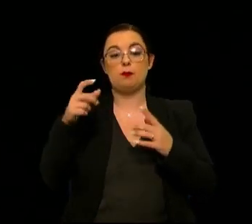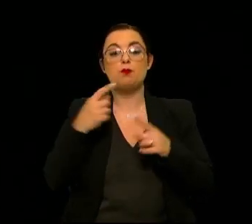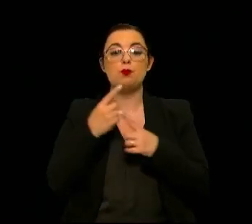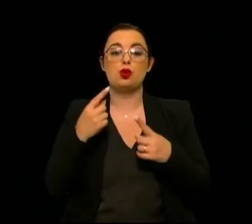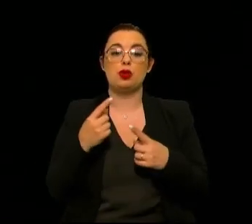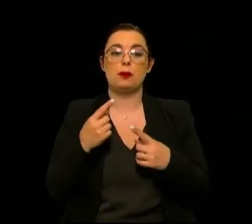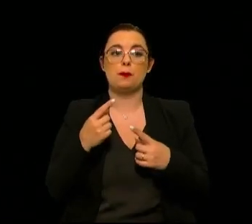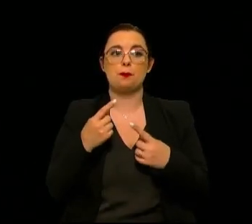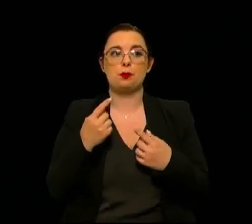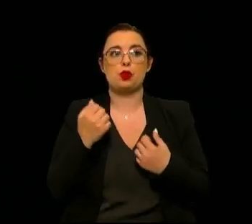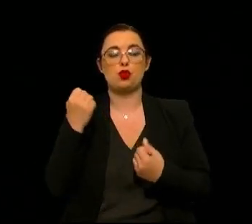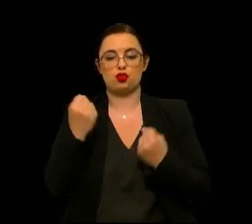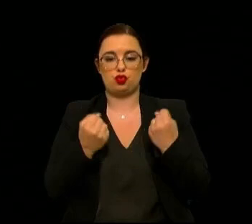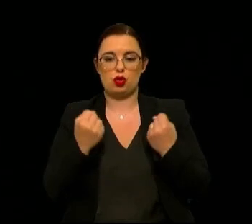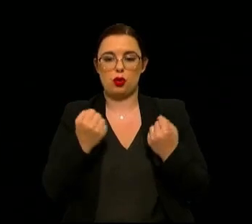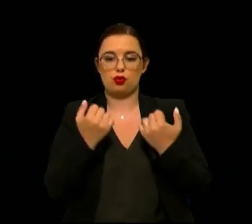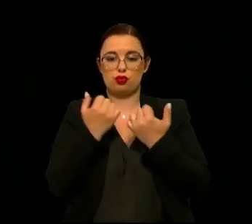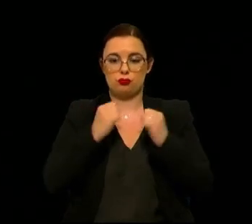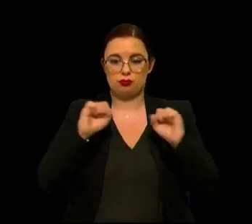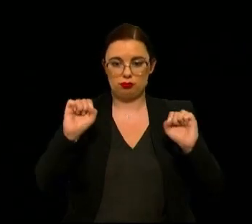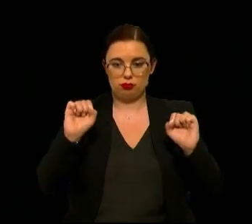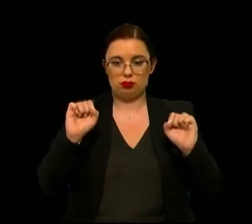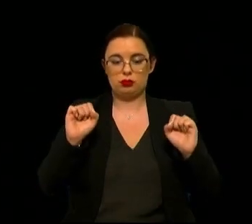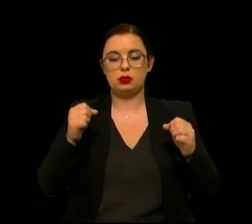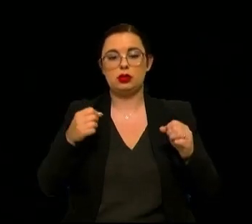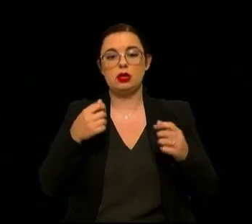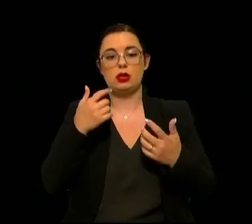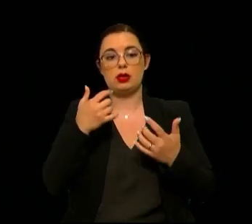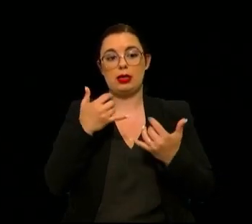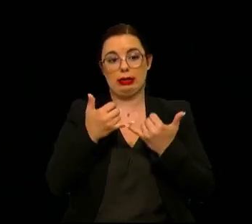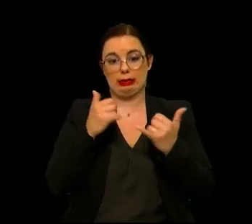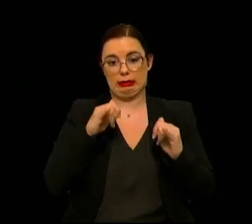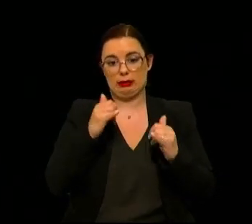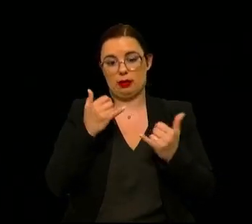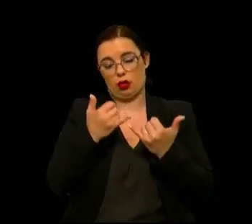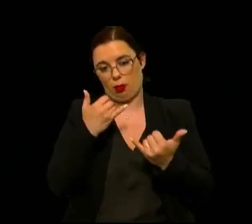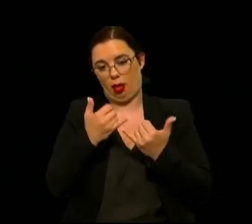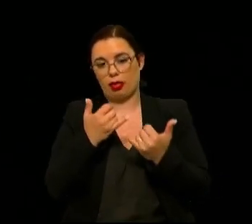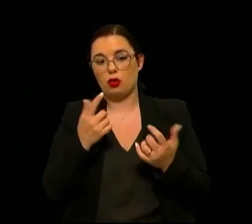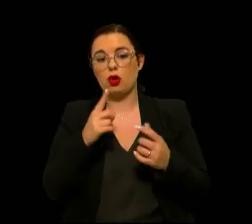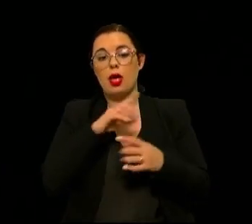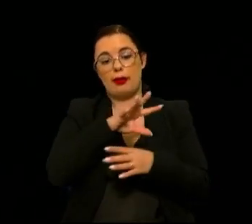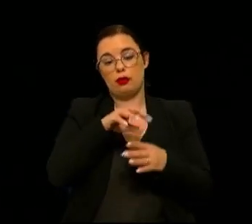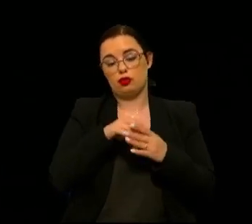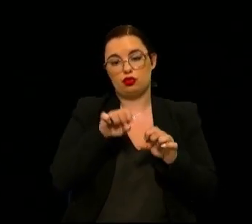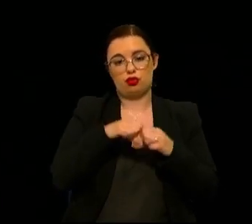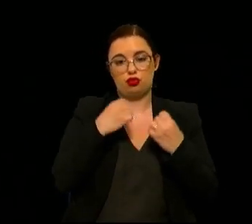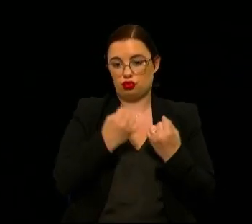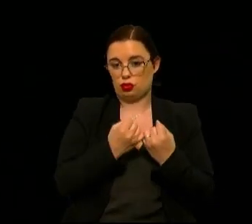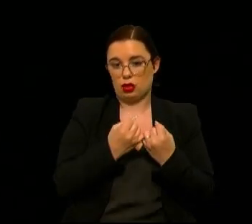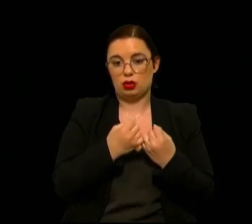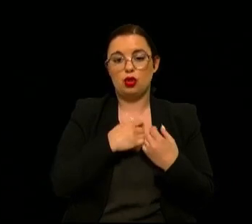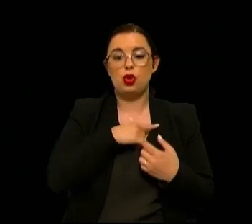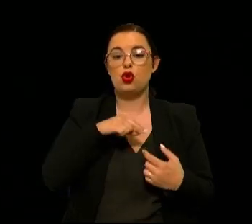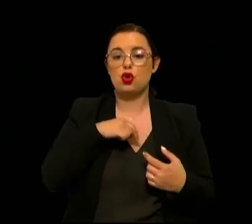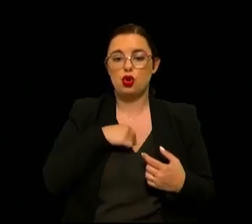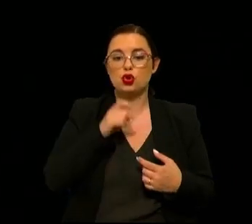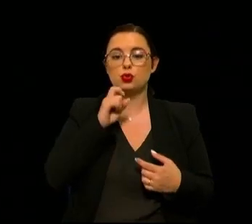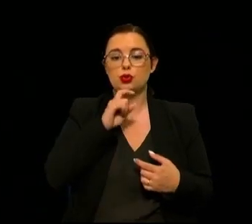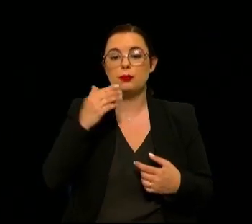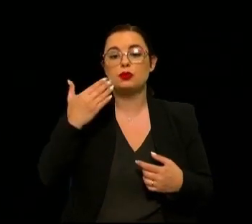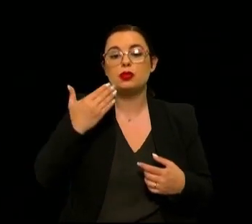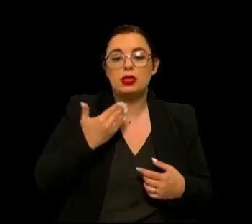que esta questão dos veículos automatizados e cada vez mais automatizados é também uma questão de inclusão social todos nós devemos ter